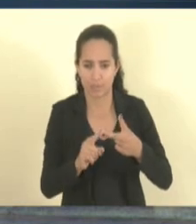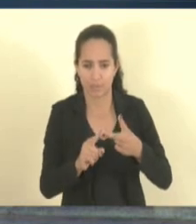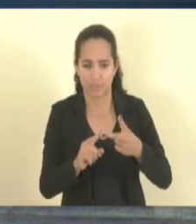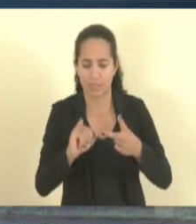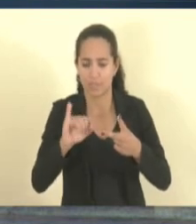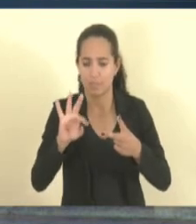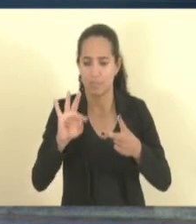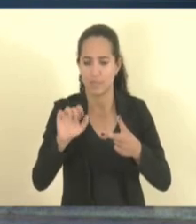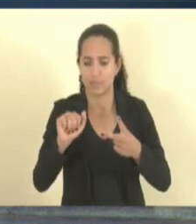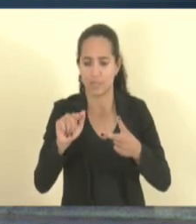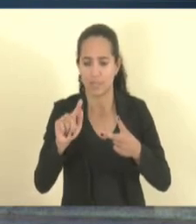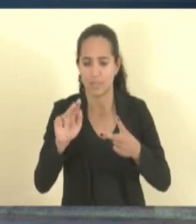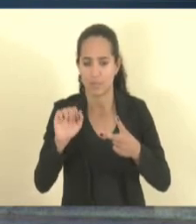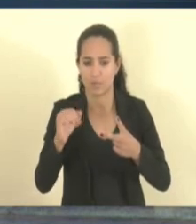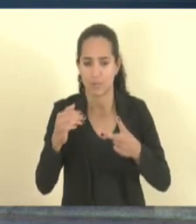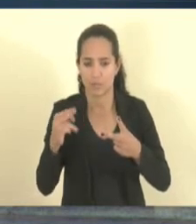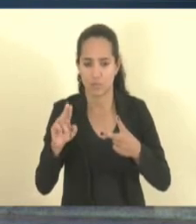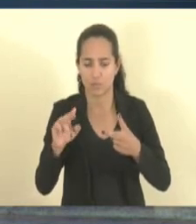Itaguaçu e Aracruz.